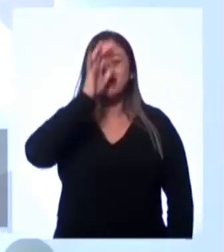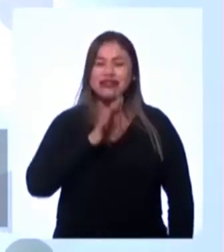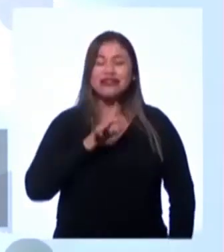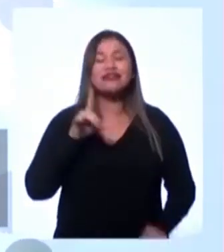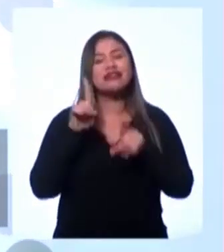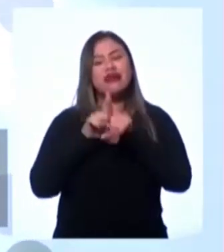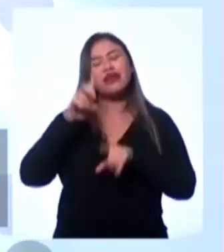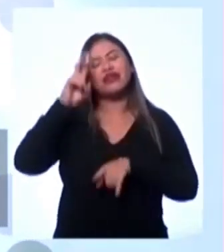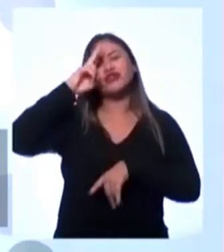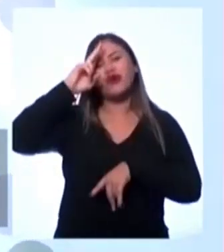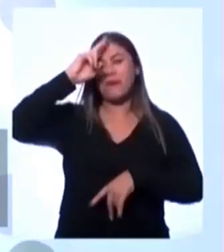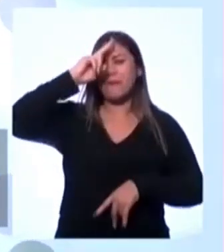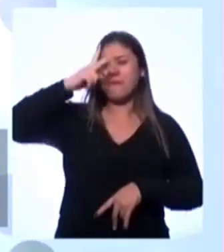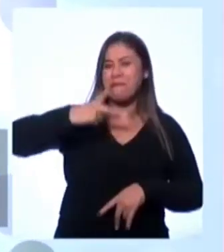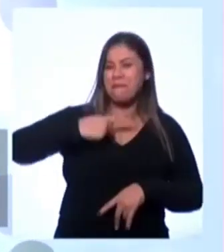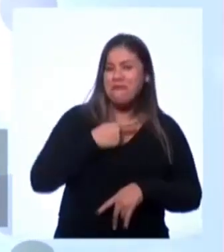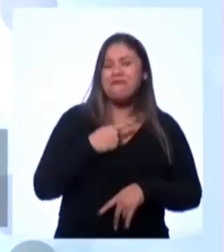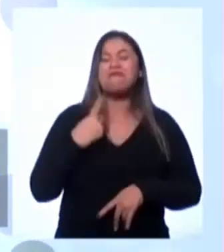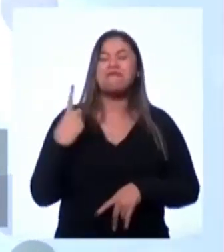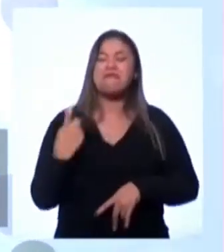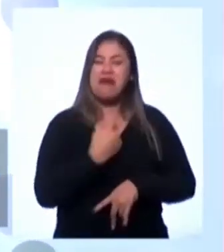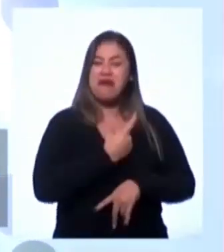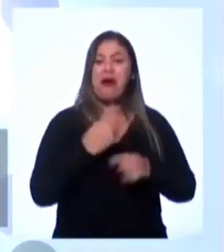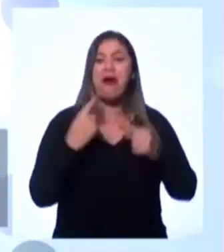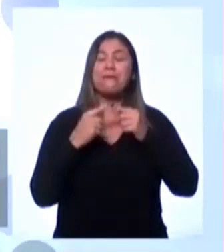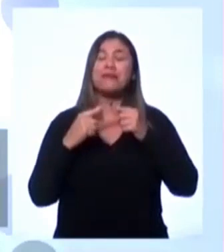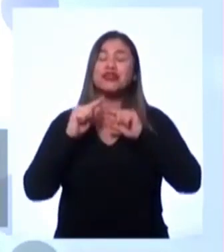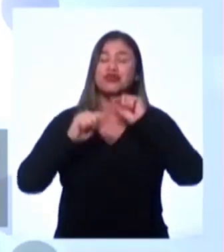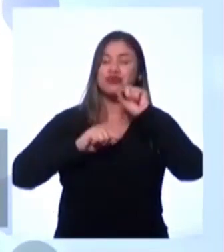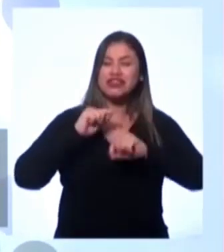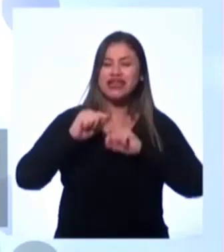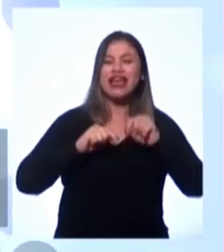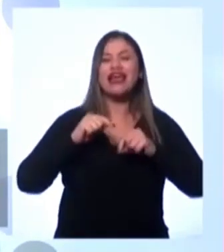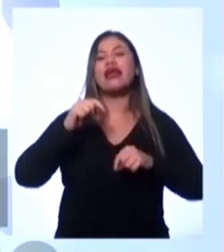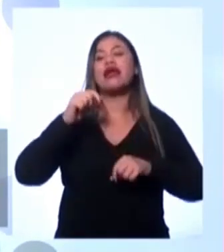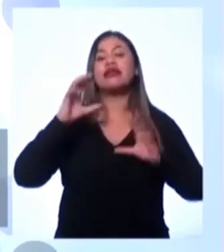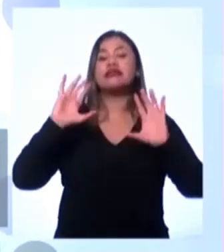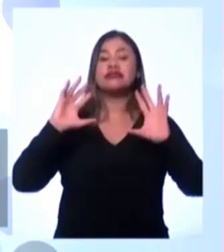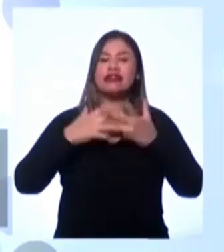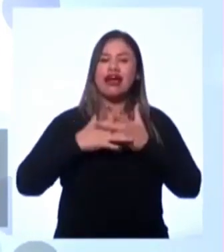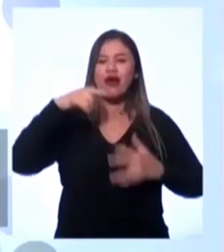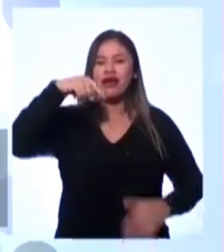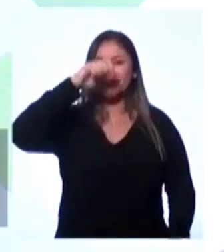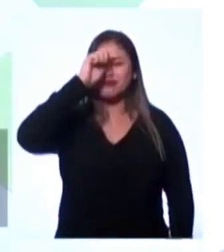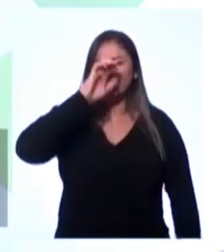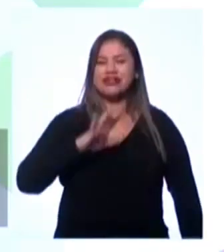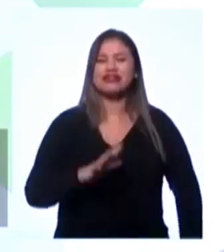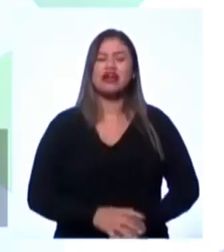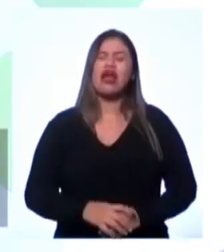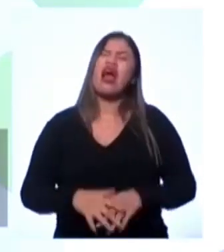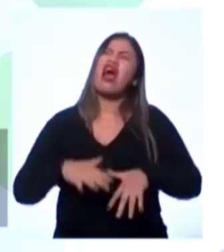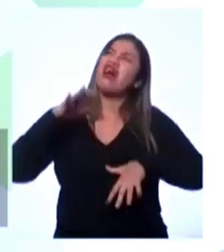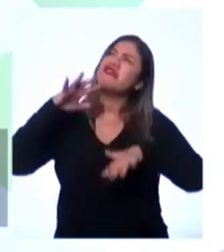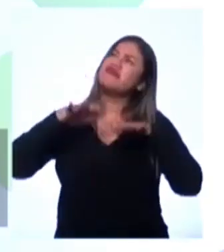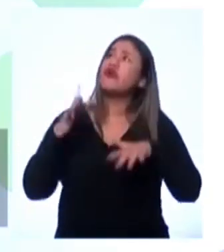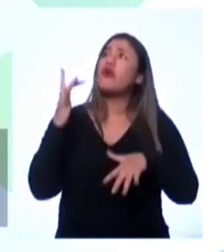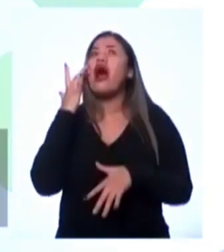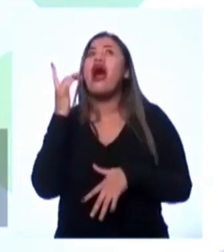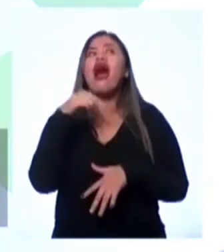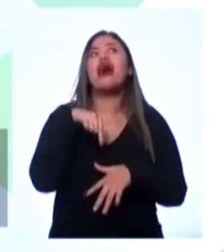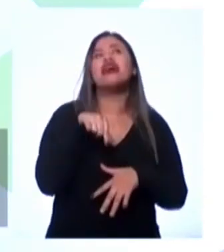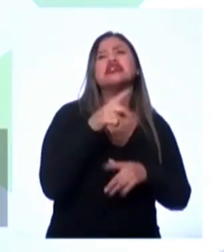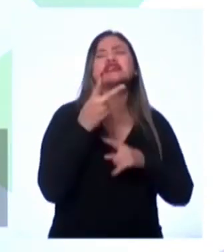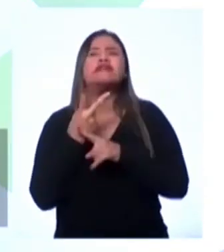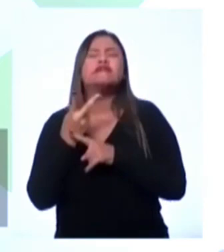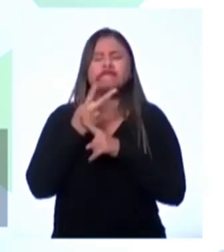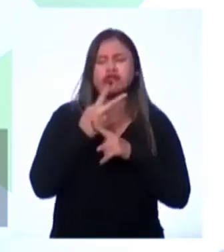história individual, né, enquanto cidadãos dentro do Brasil. Exato, né? Às vezes eu acho que a gente fica muito procurando o que a